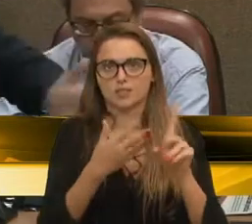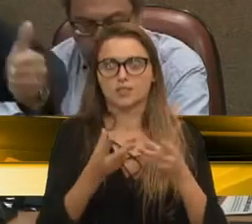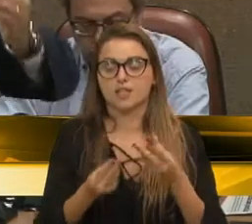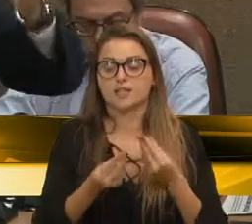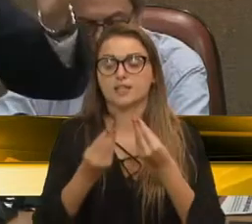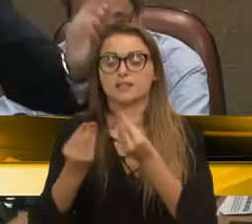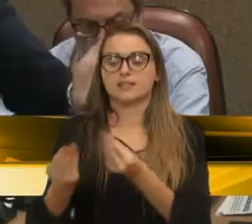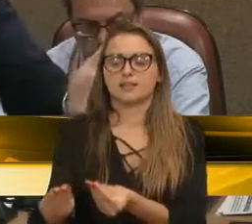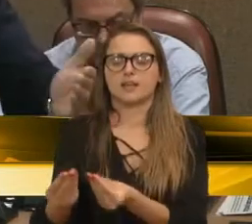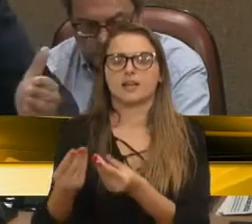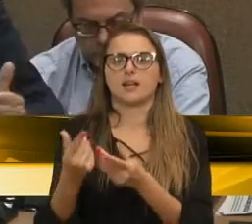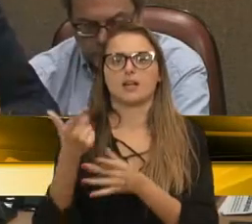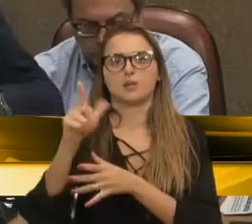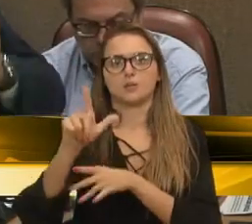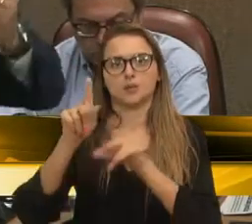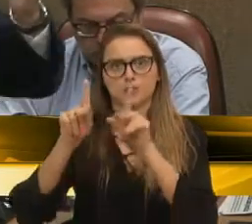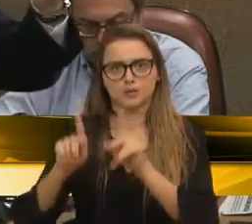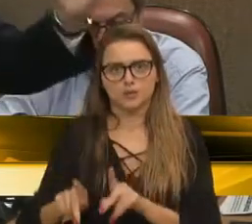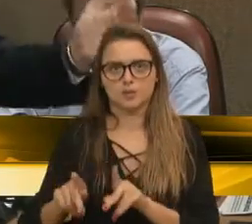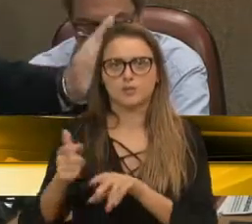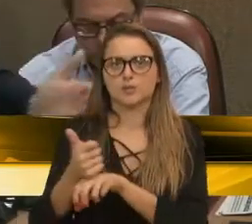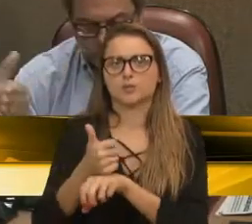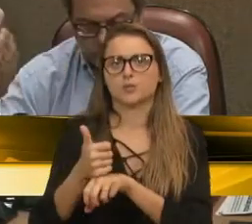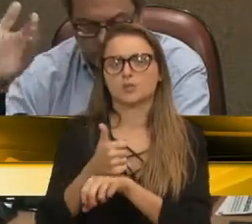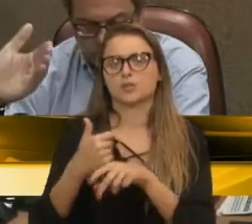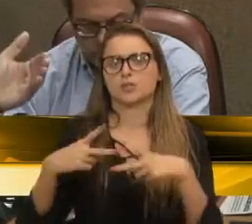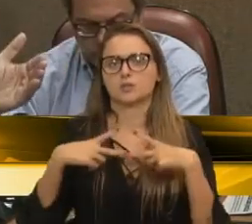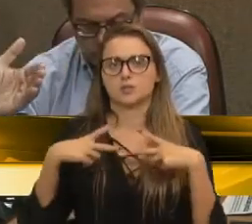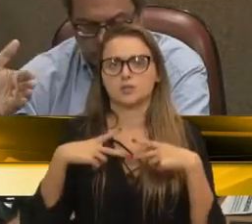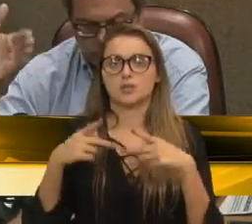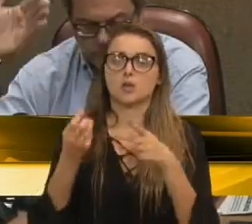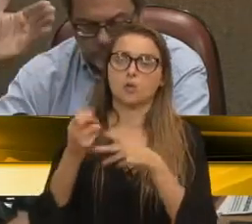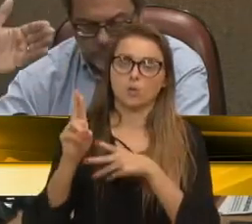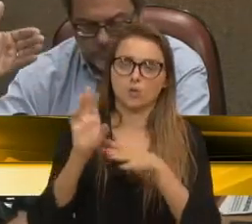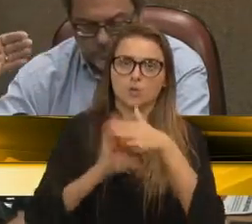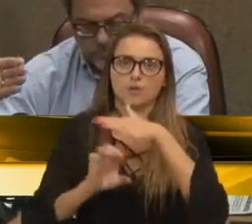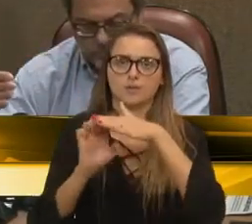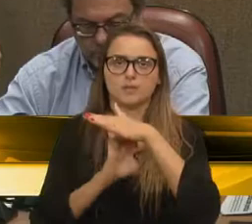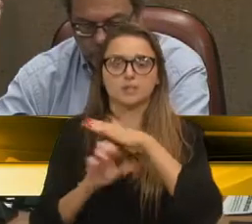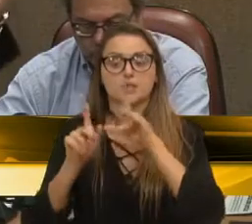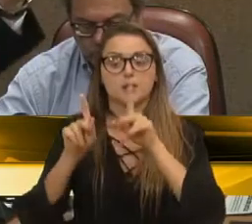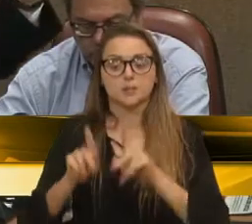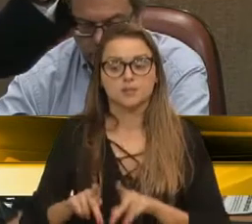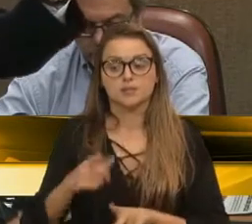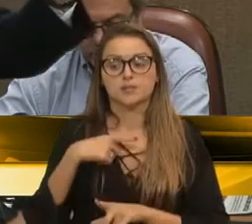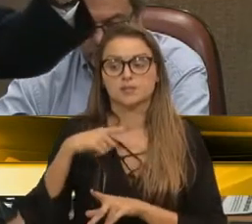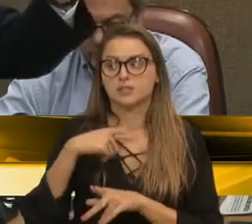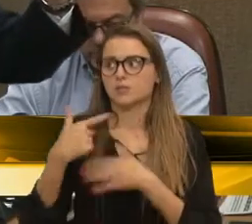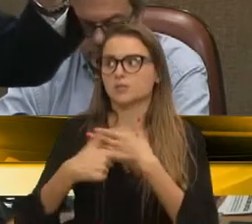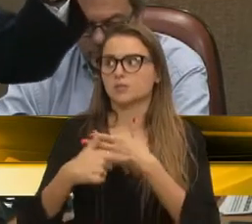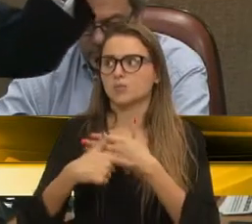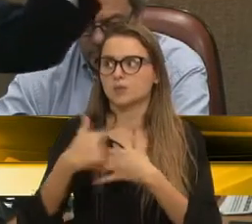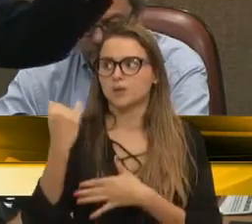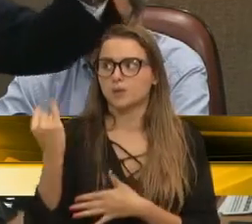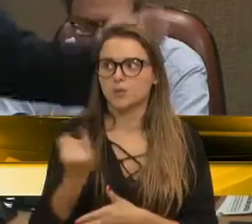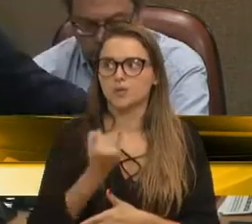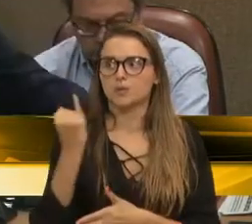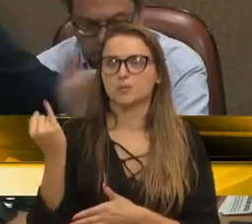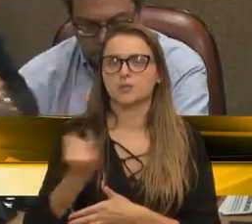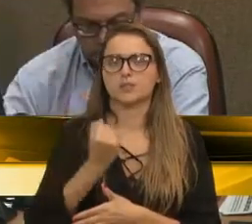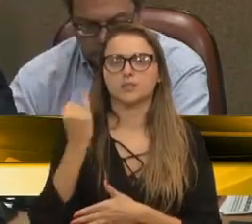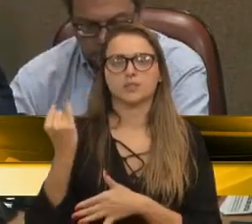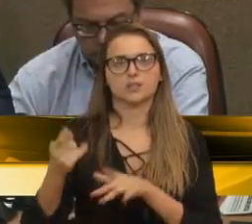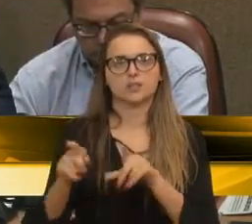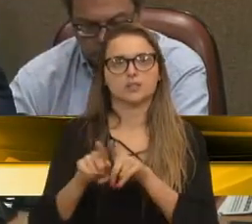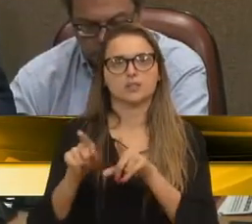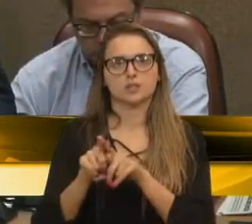a entidades, profissionais liberais e a empresas, pessoas que tiveram relevantes destaque